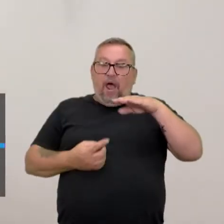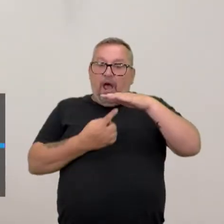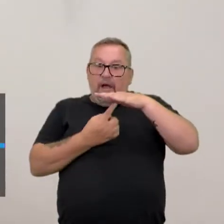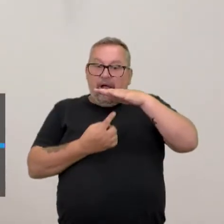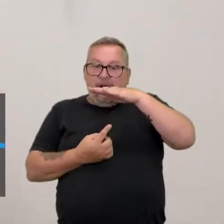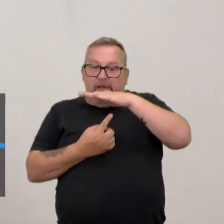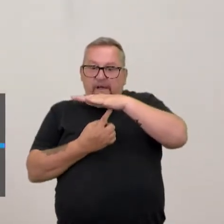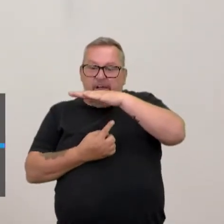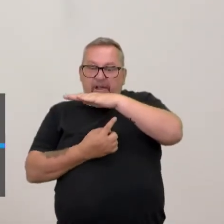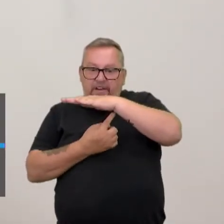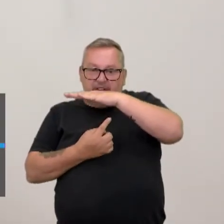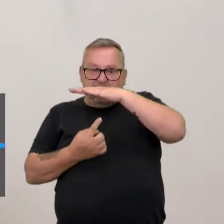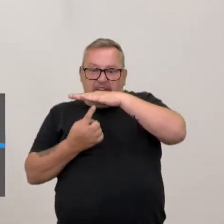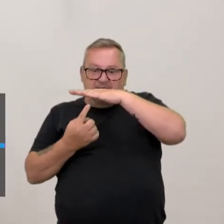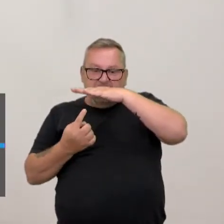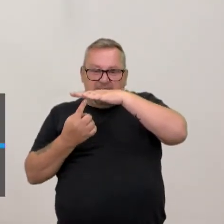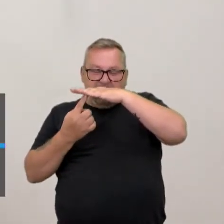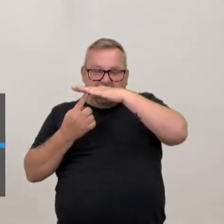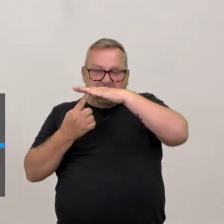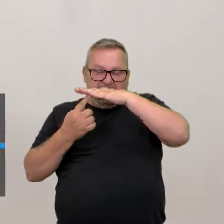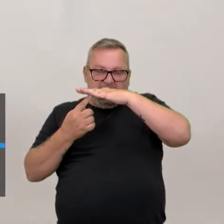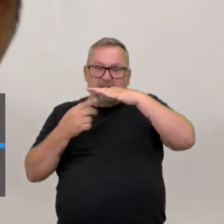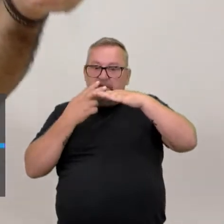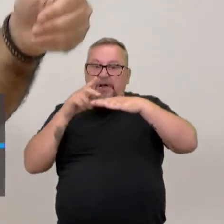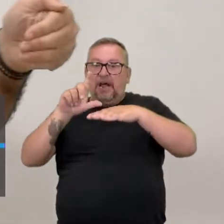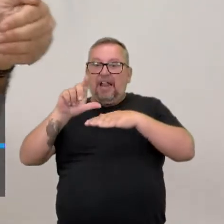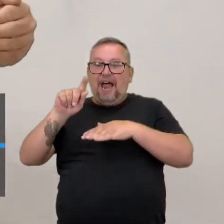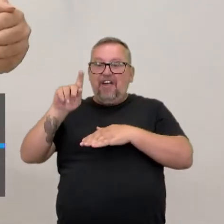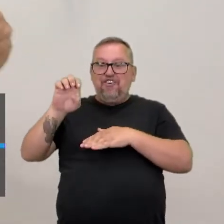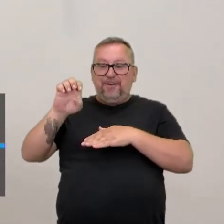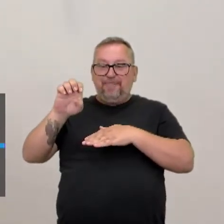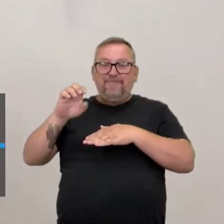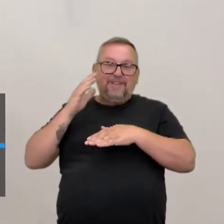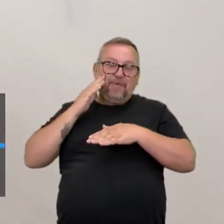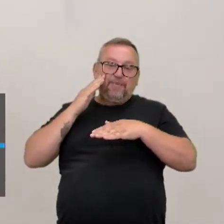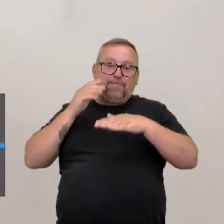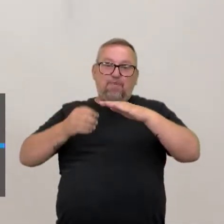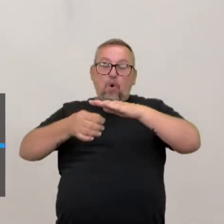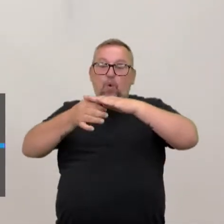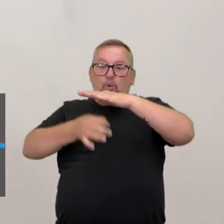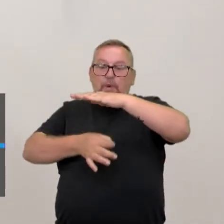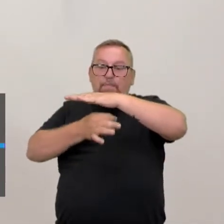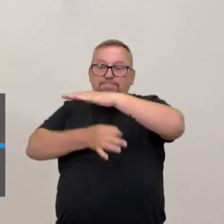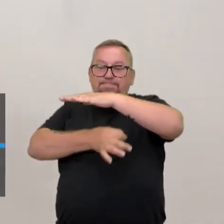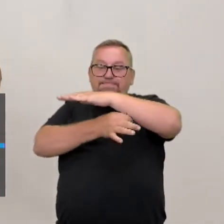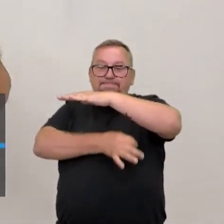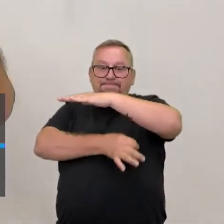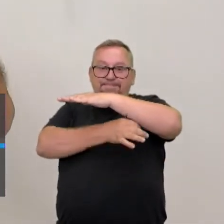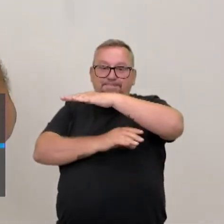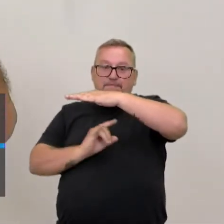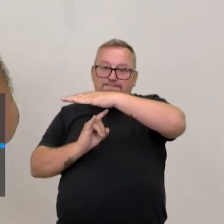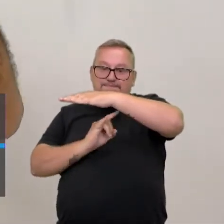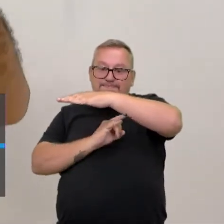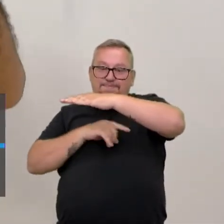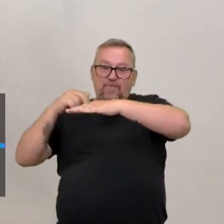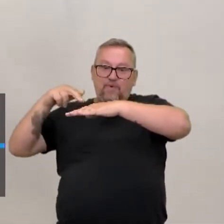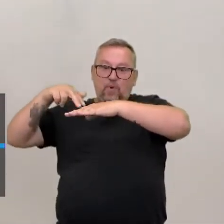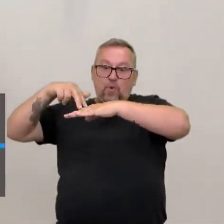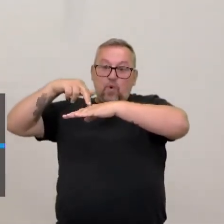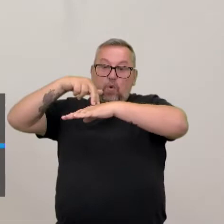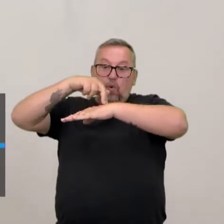suporte que te dá o primeiro rol de dados aí, como uma espécie de